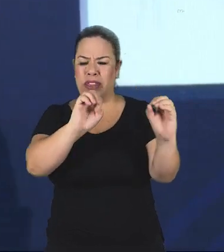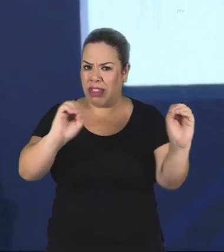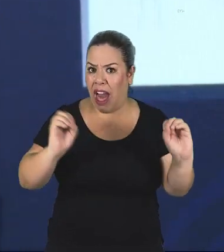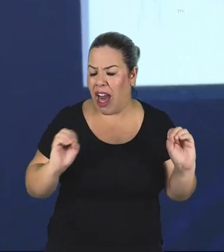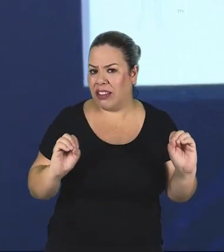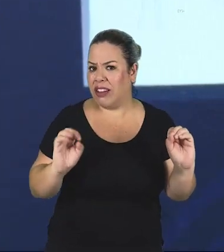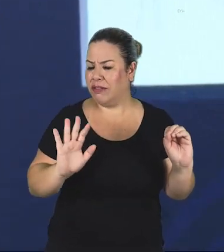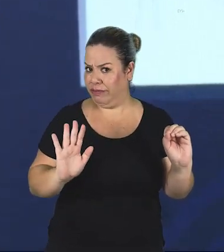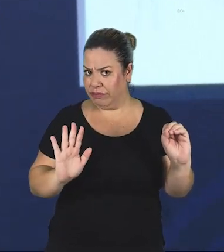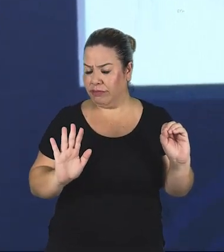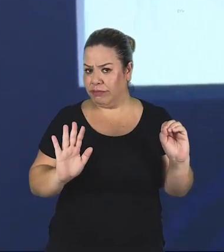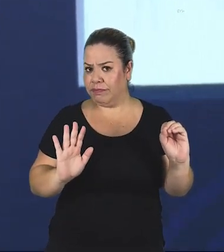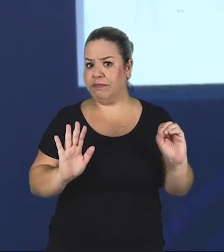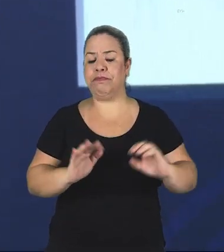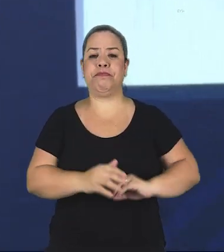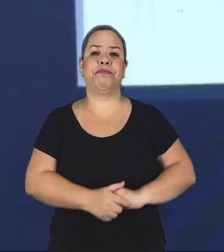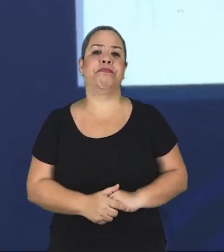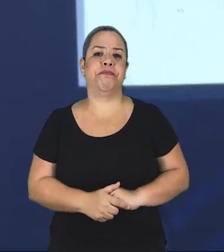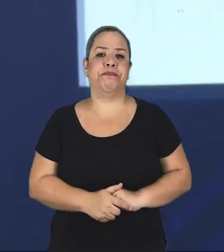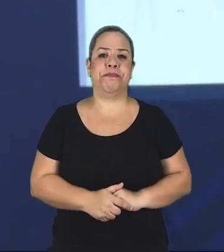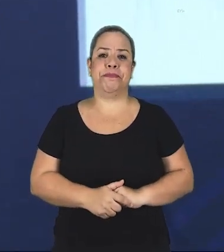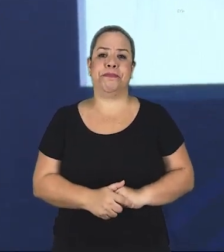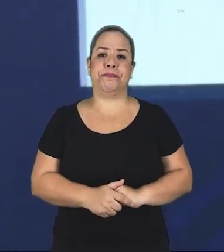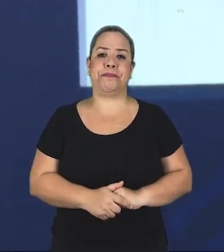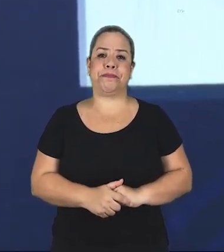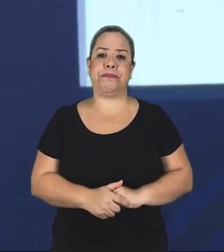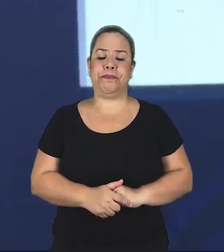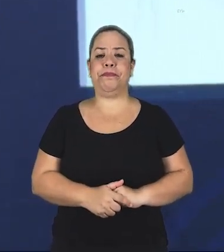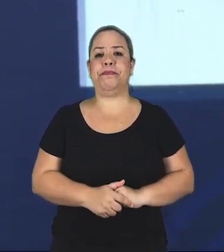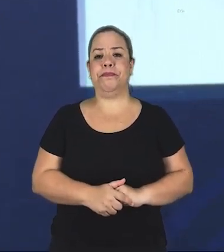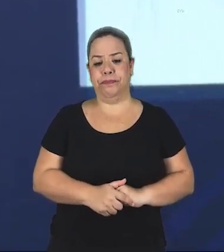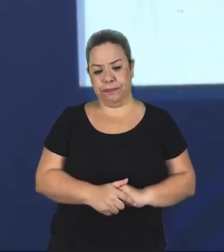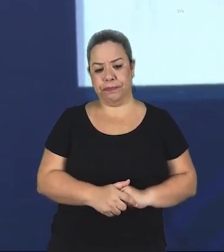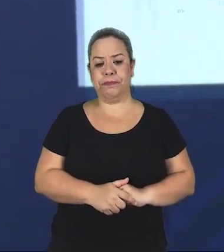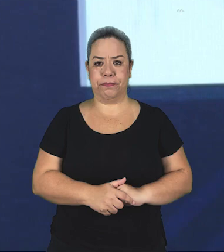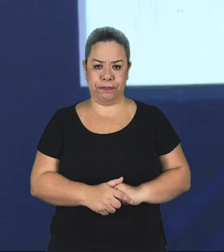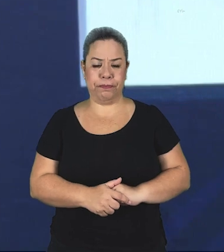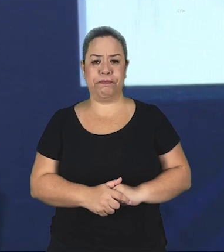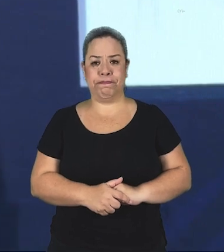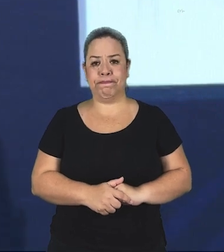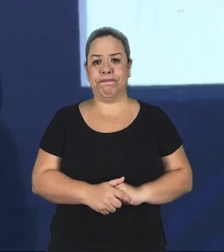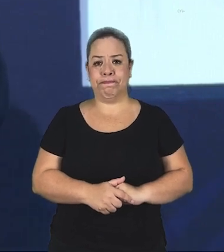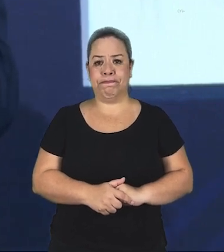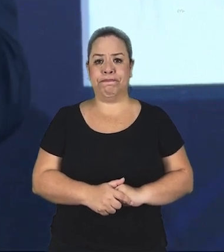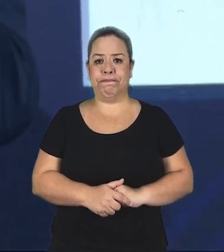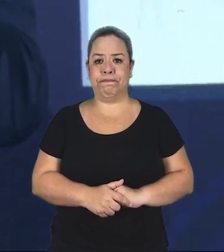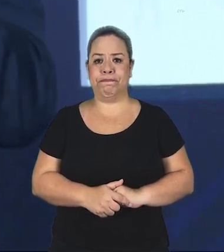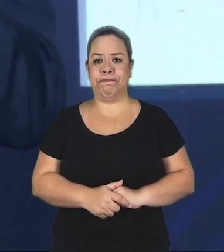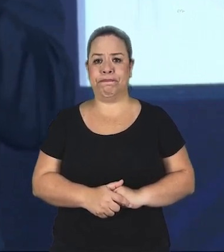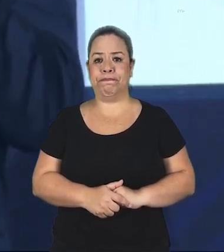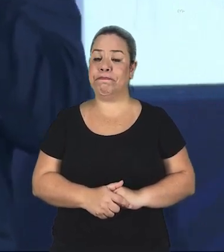evento, tanto de modo presencial, quanto de modo virtual,